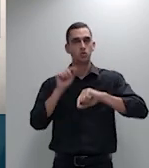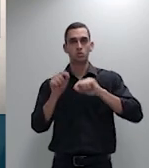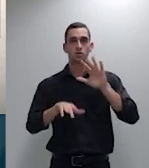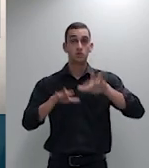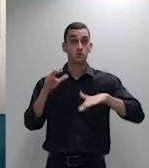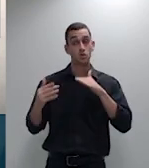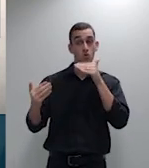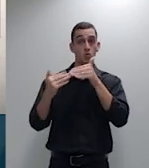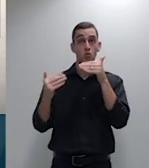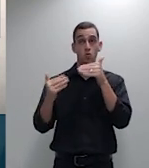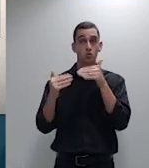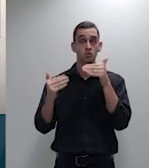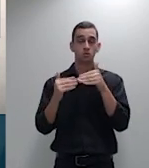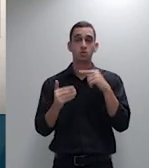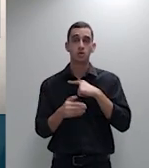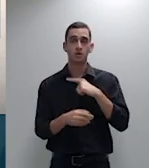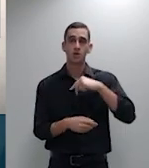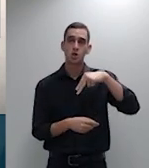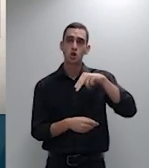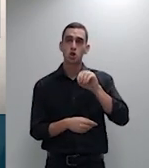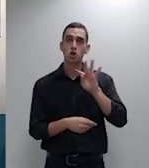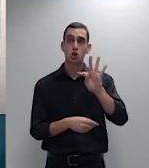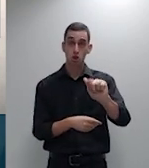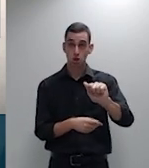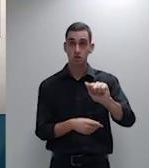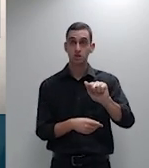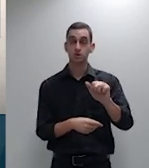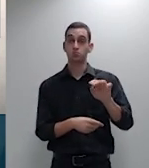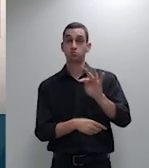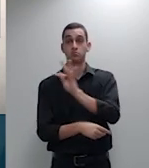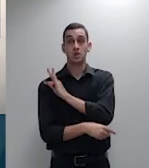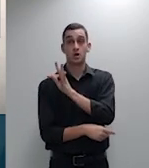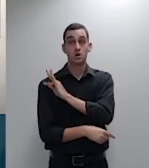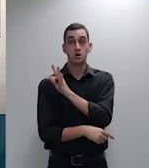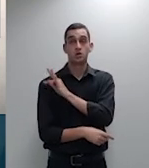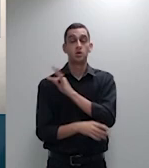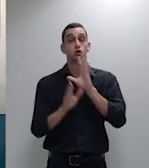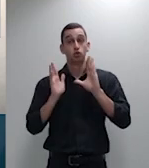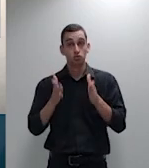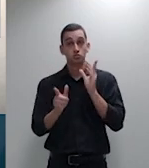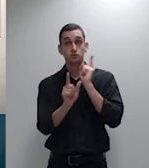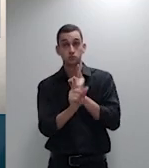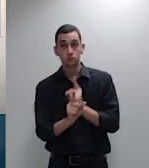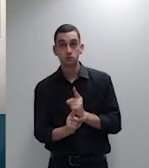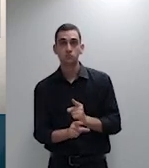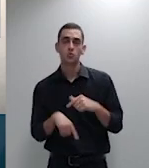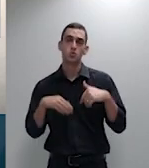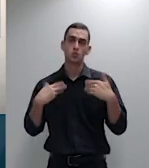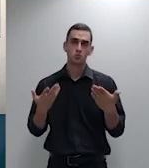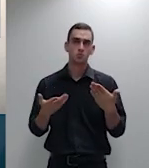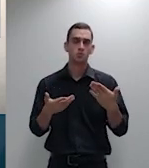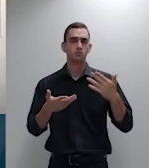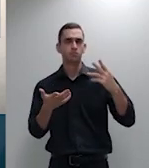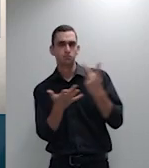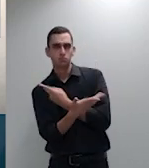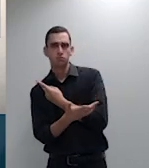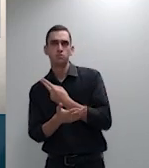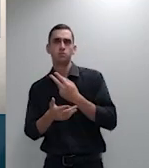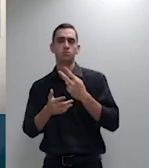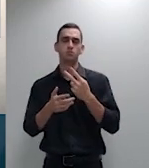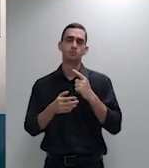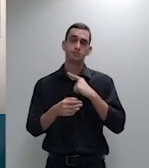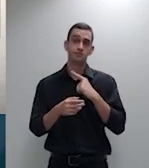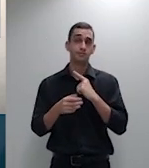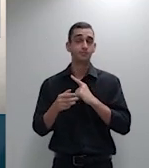do registro do produto que haja uma abusividade por grande discrepância entre uma faixa e outra essas hipóteses são